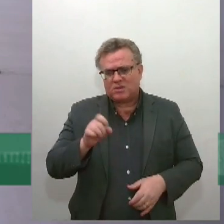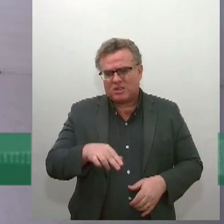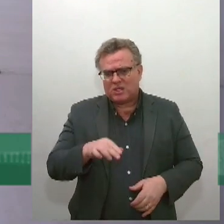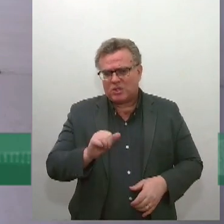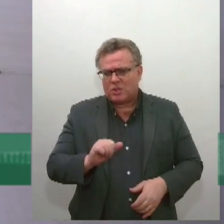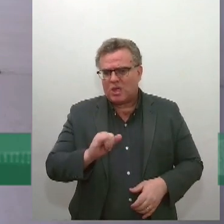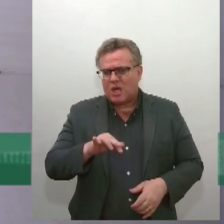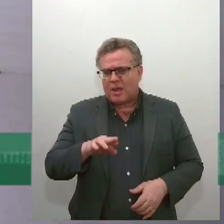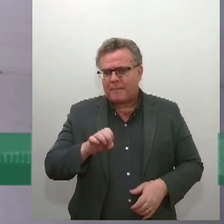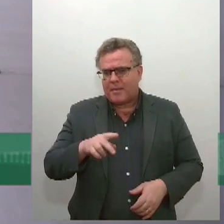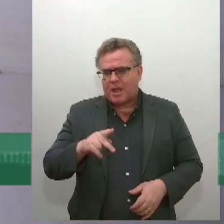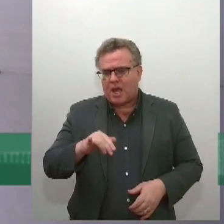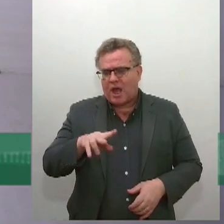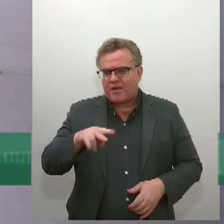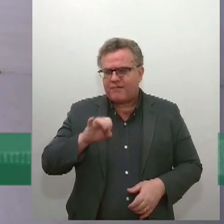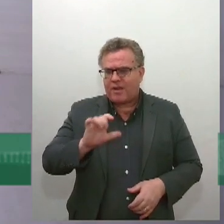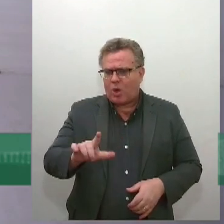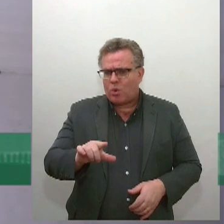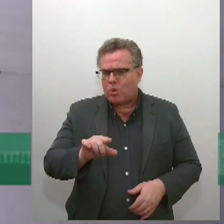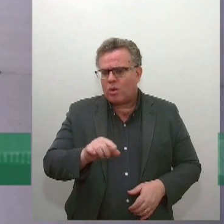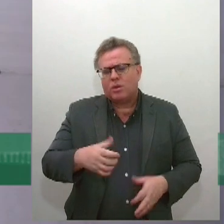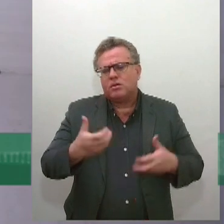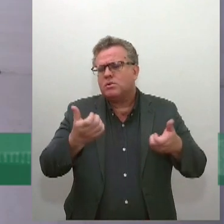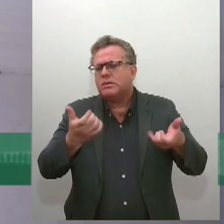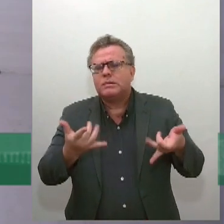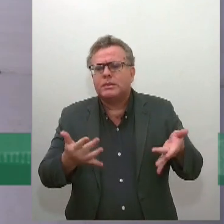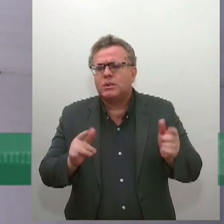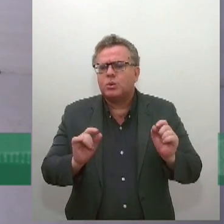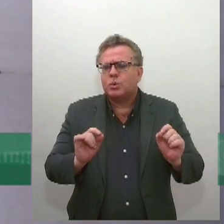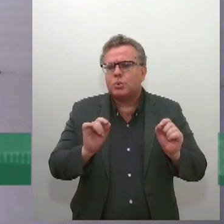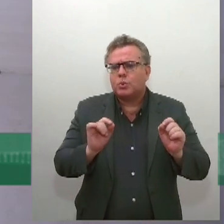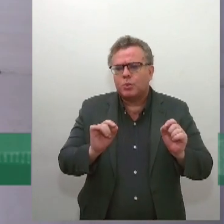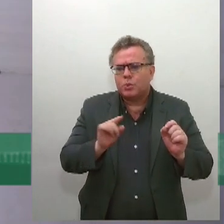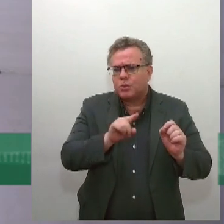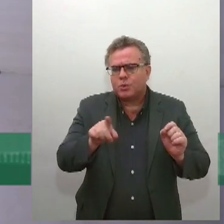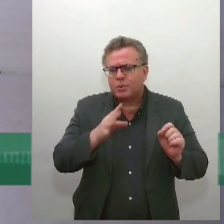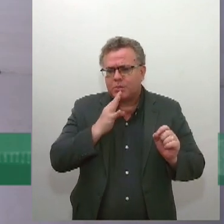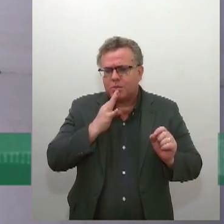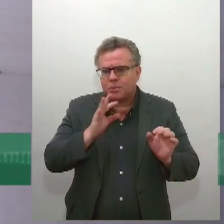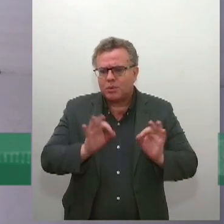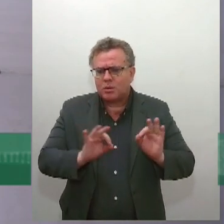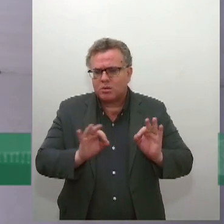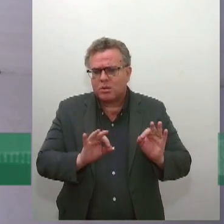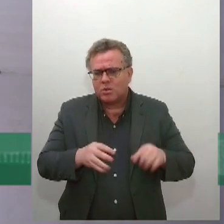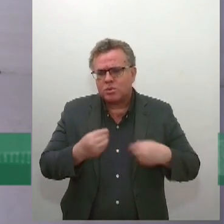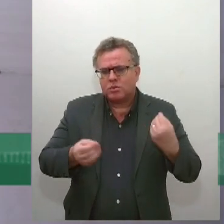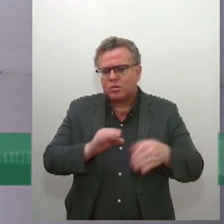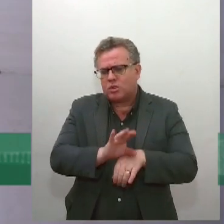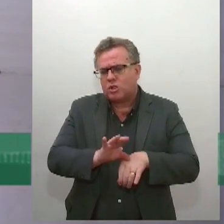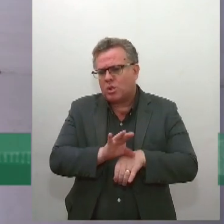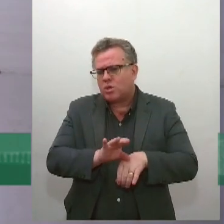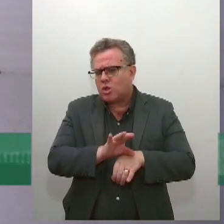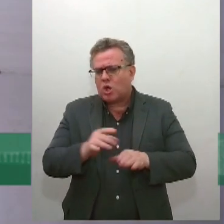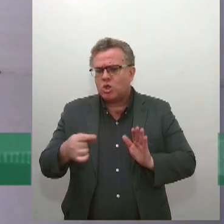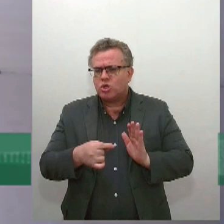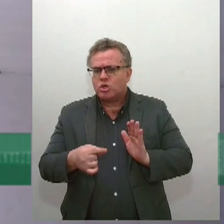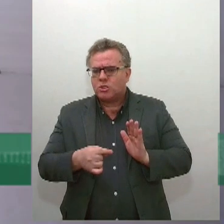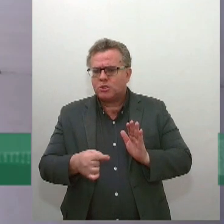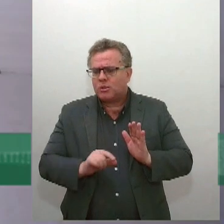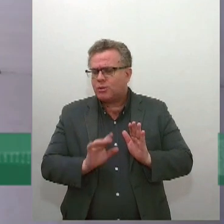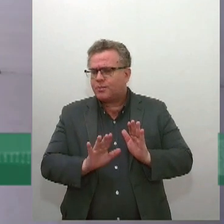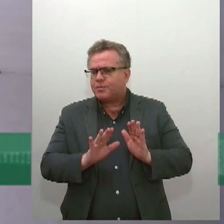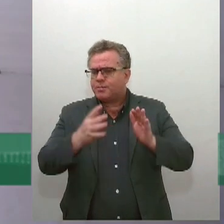jurídica, pra quem não não tem esse conhecimento aí constitucional e das decisões do STF, que exemplo seria